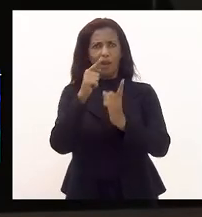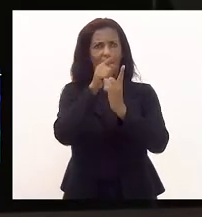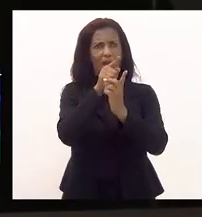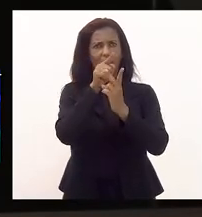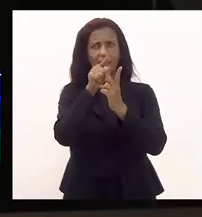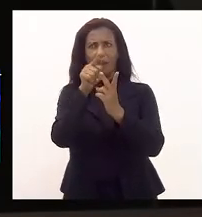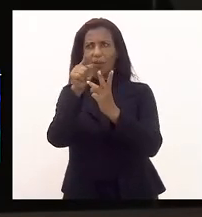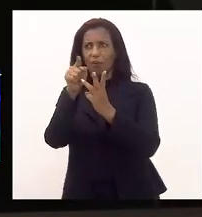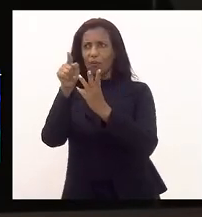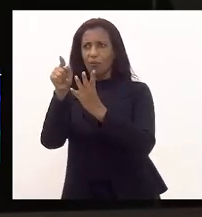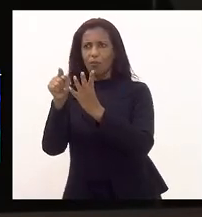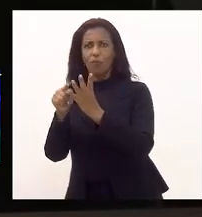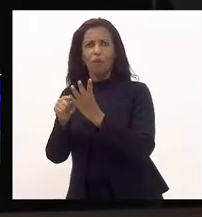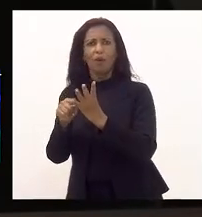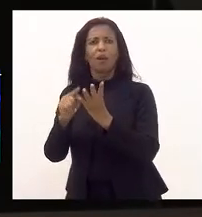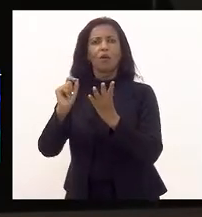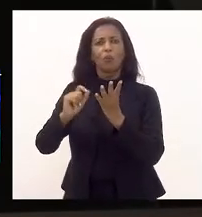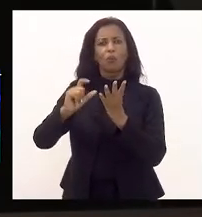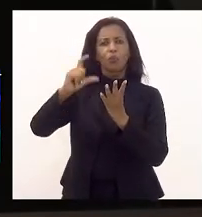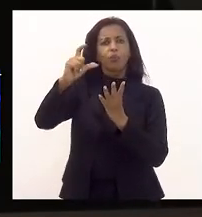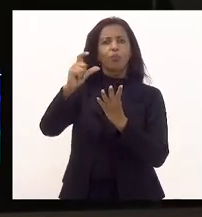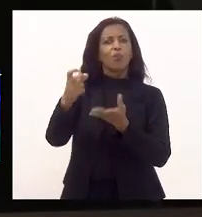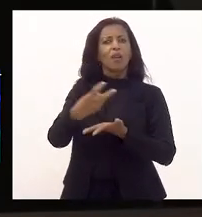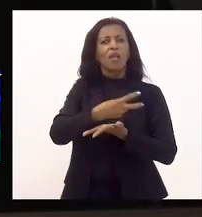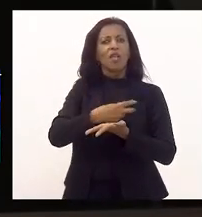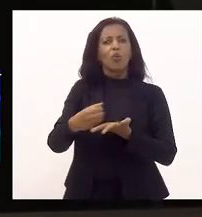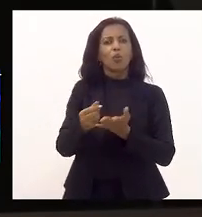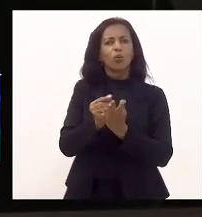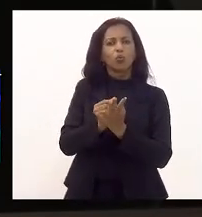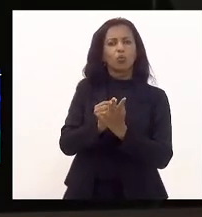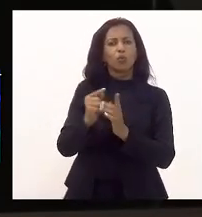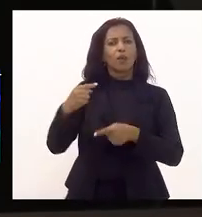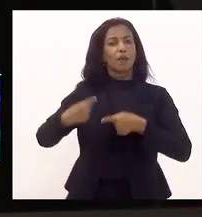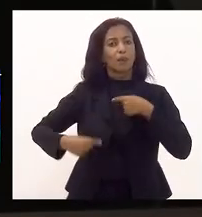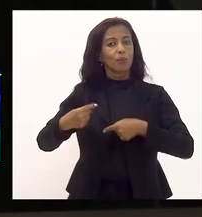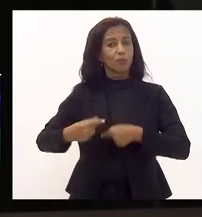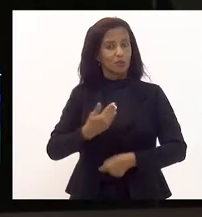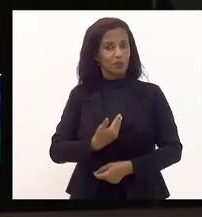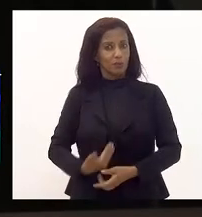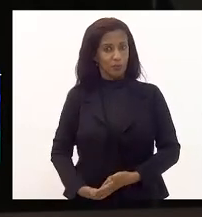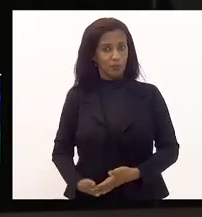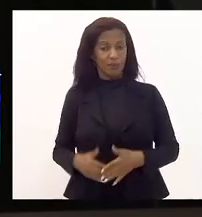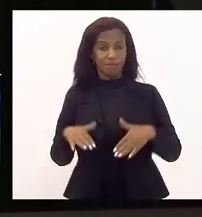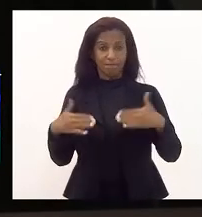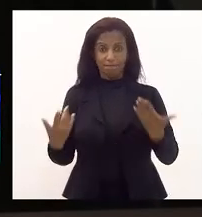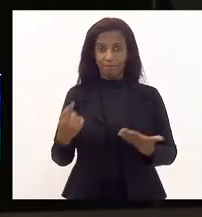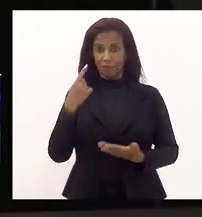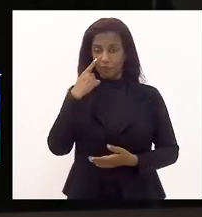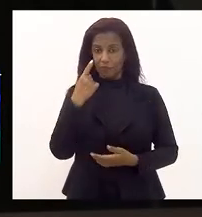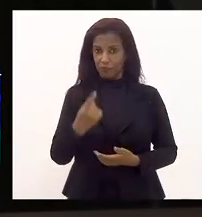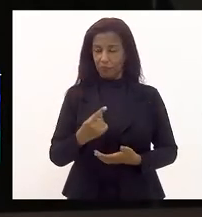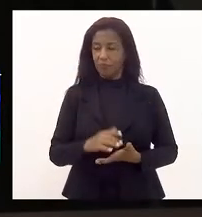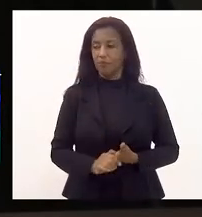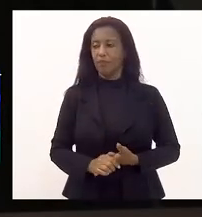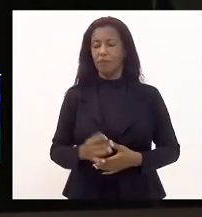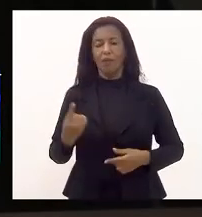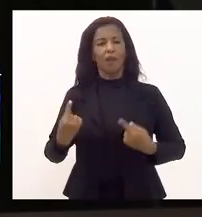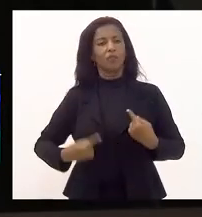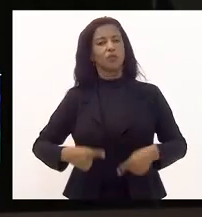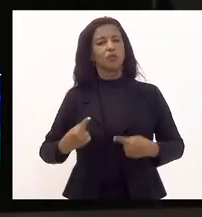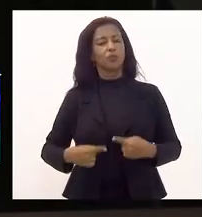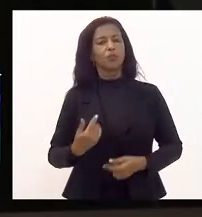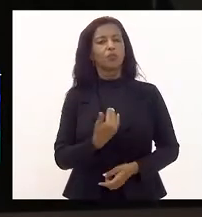significa exatamente o volume de recursos aportados naquela política pública. Então, a gente vê as políticas